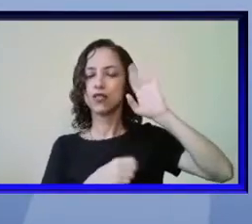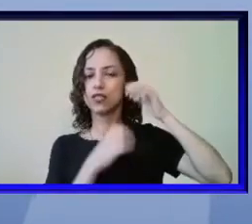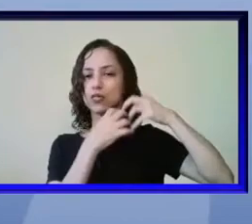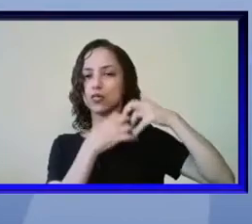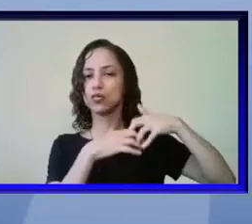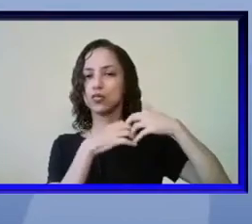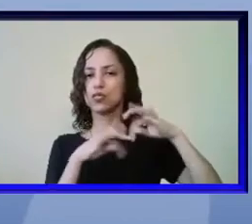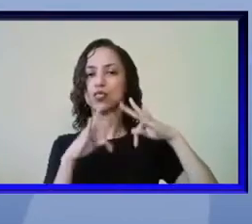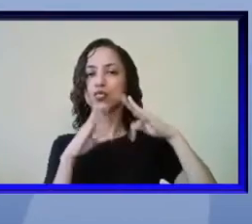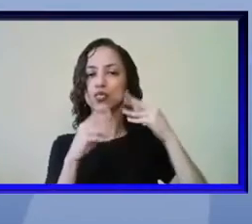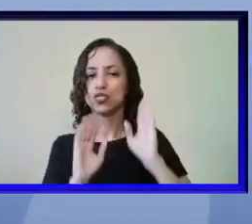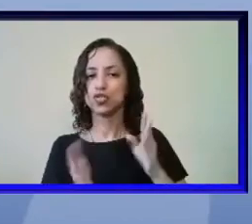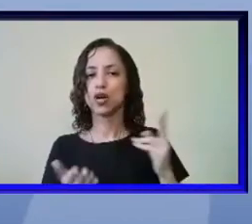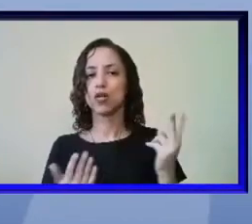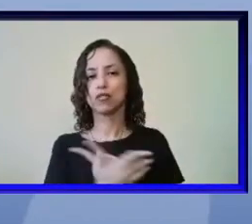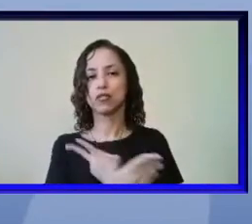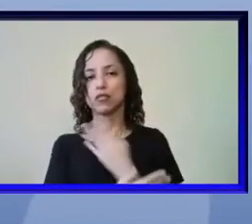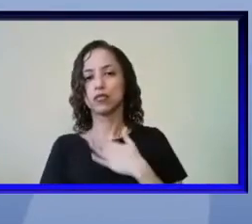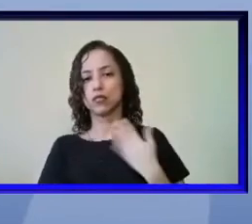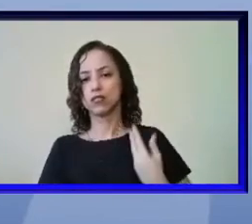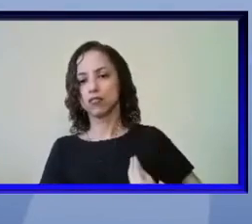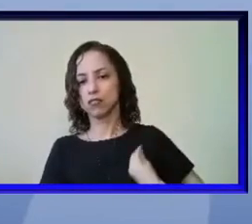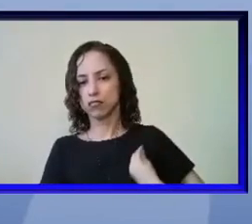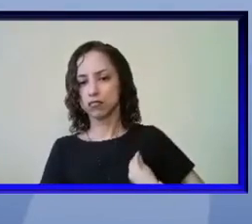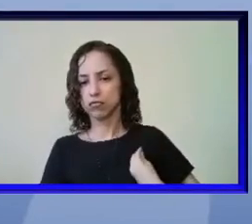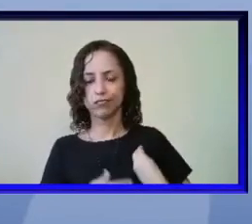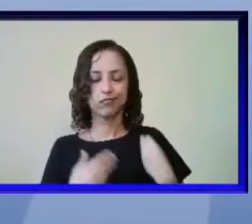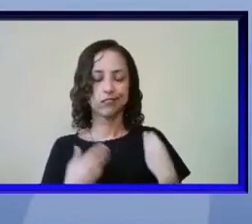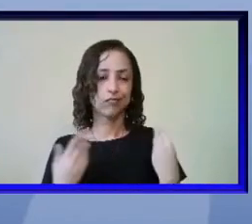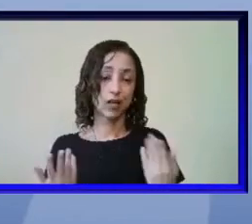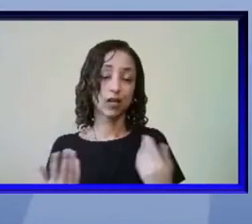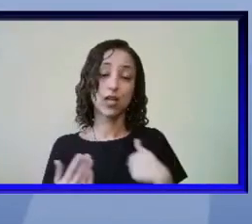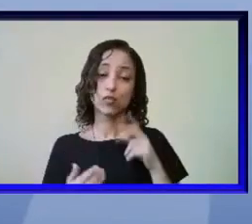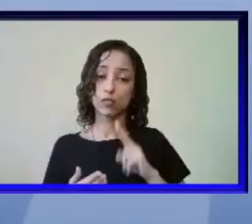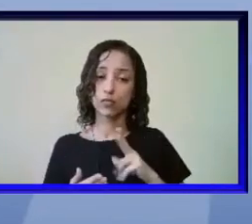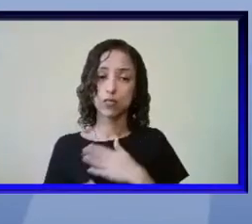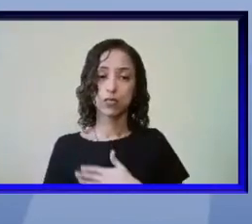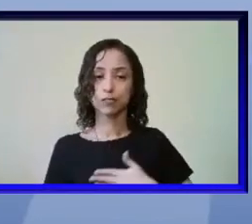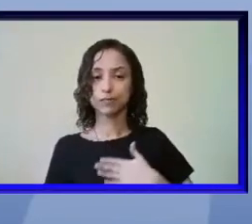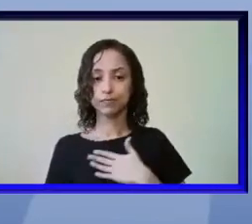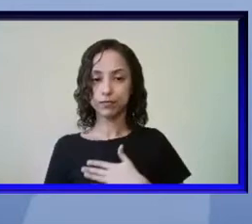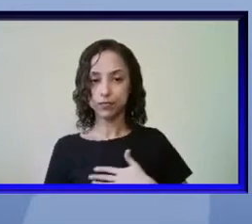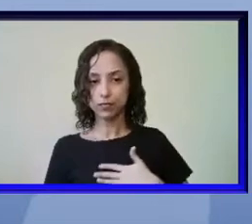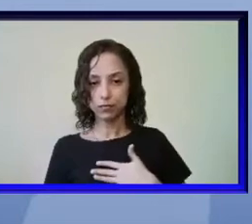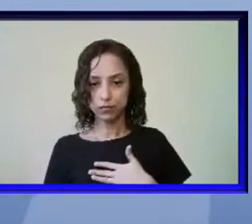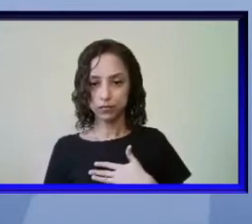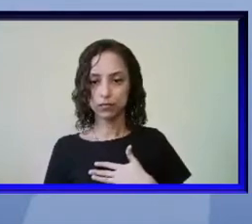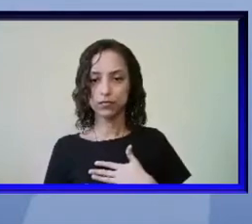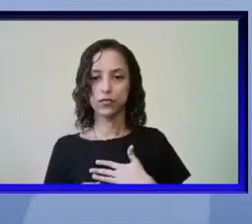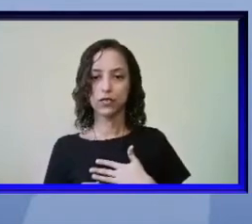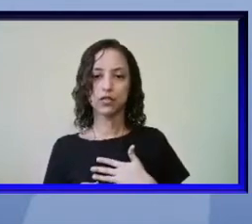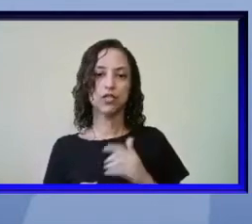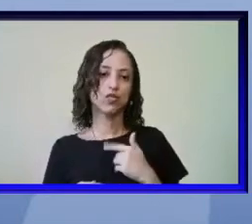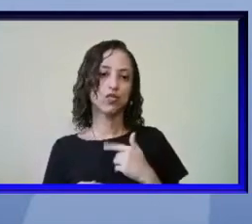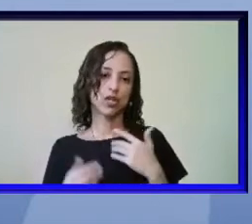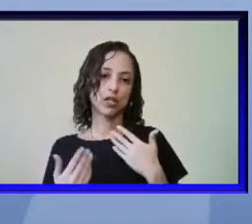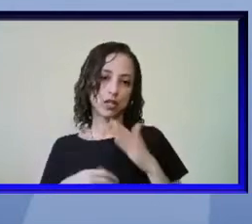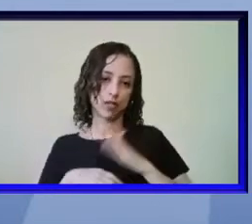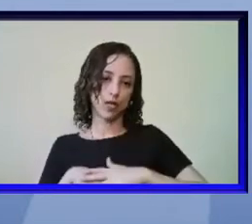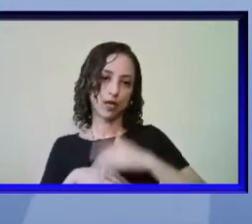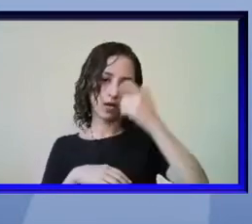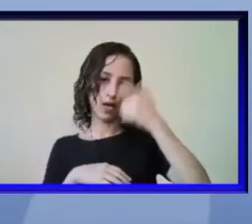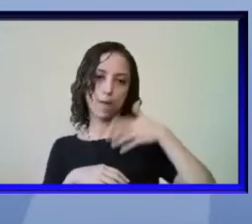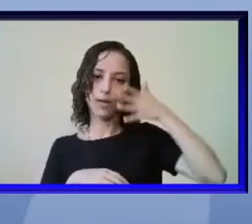aquilo que tinha acontecido então eu sempre gostei e isso eu falei na minha apresentação